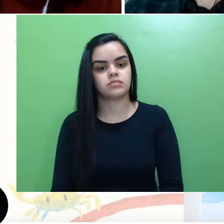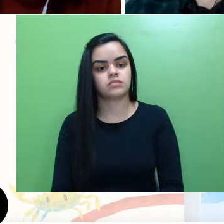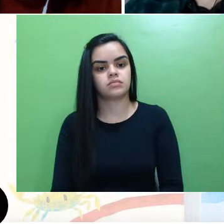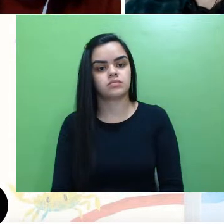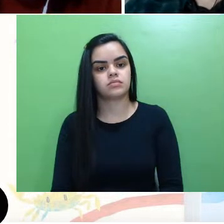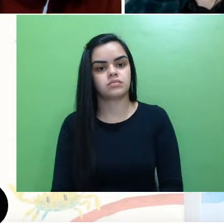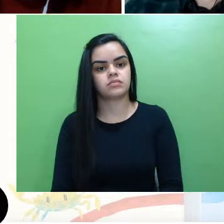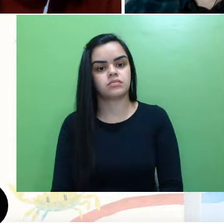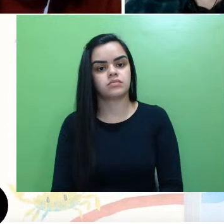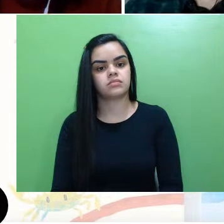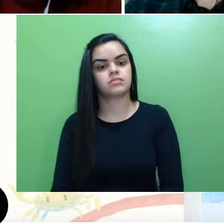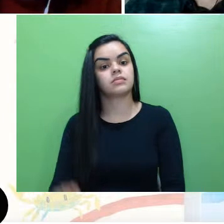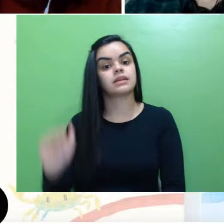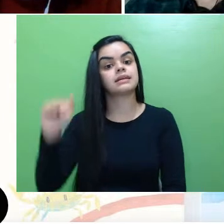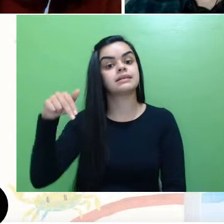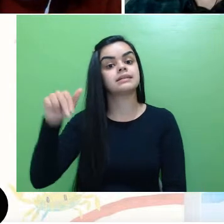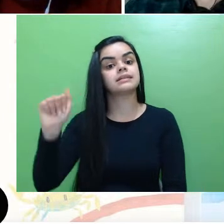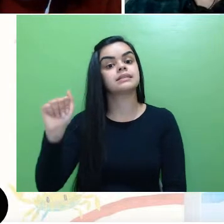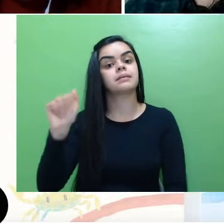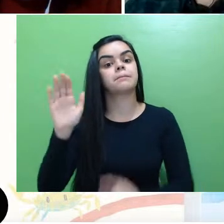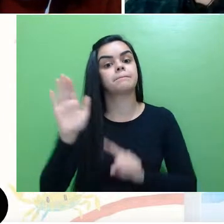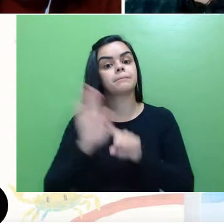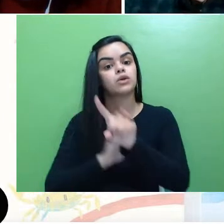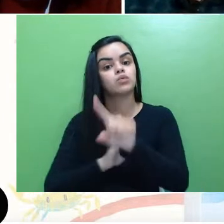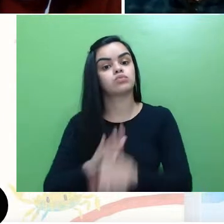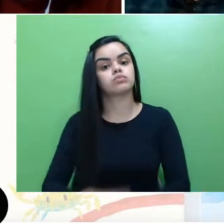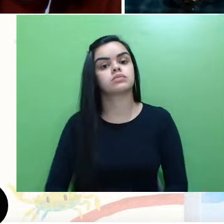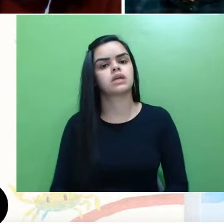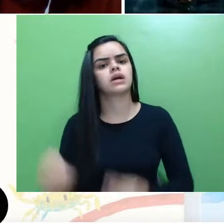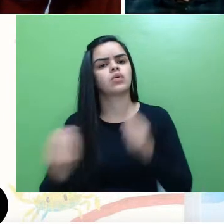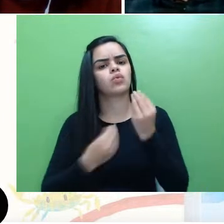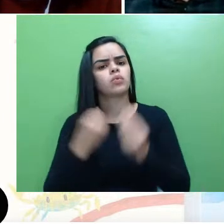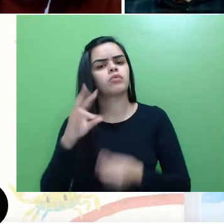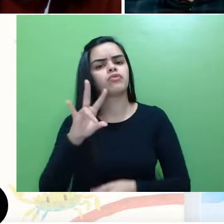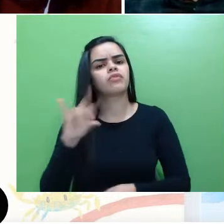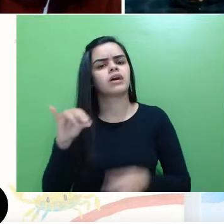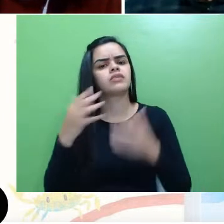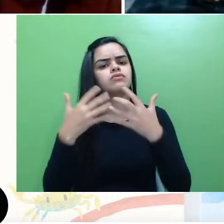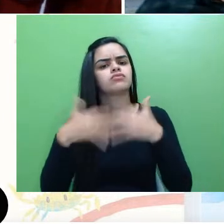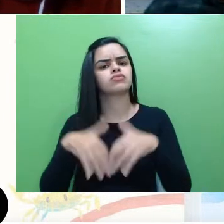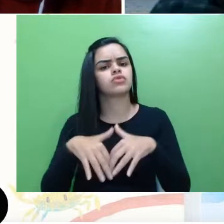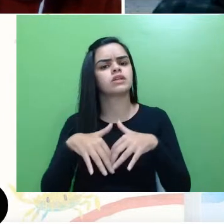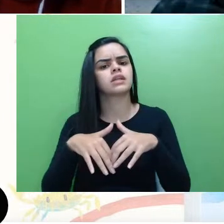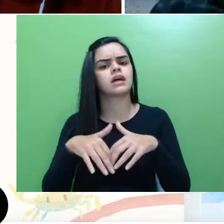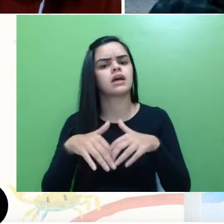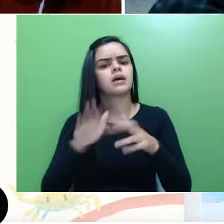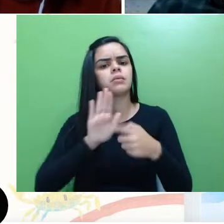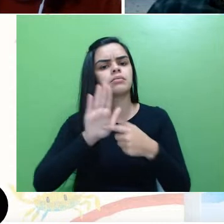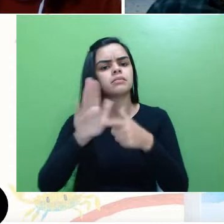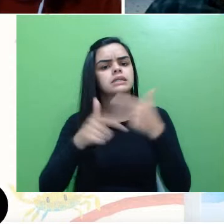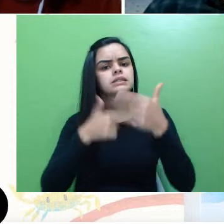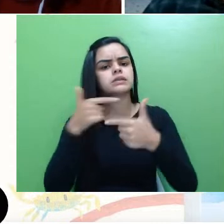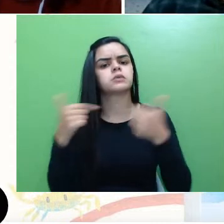Pergunta da Ana Lourenço, como irão funcionar as apresentações de trabalho?